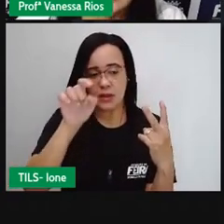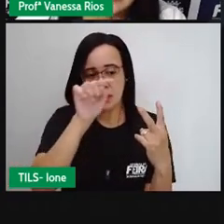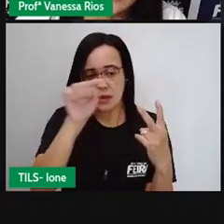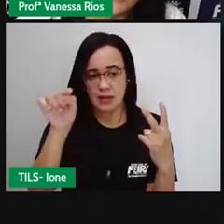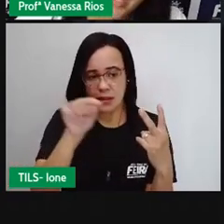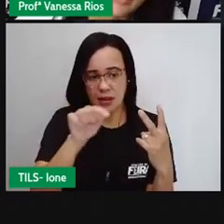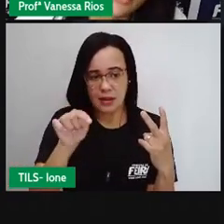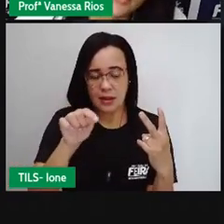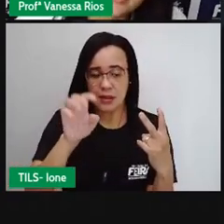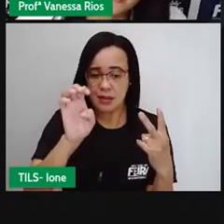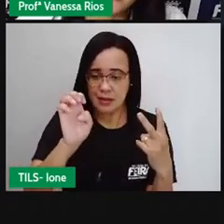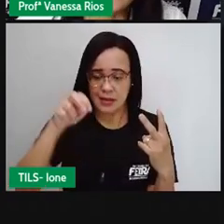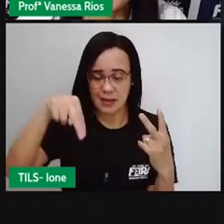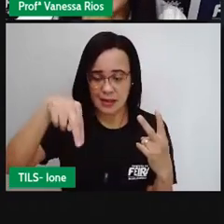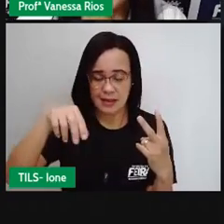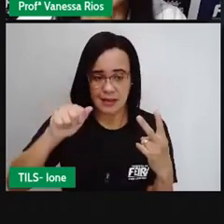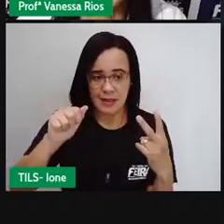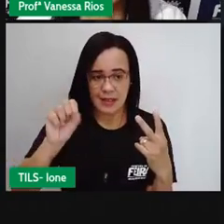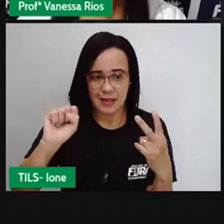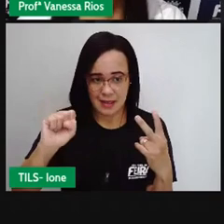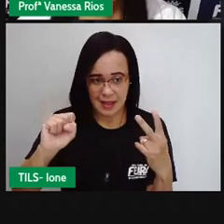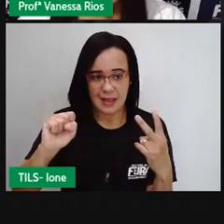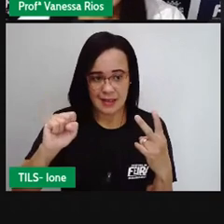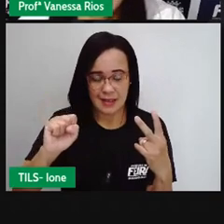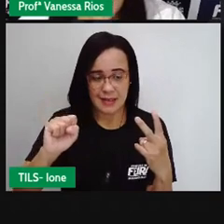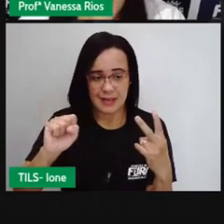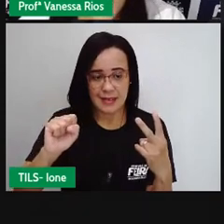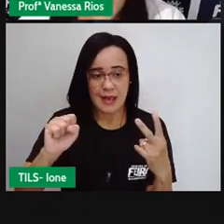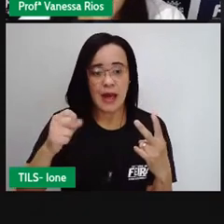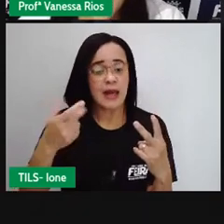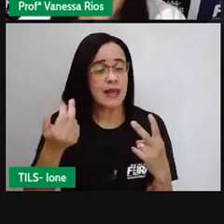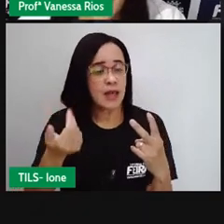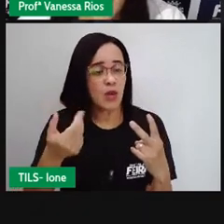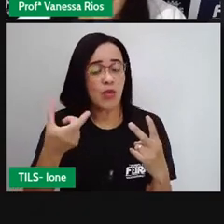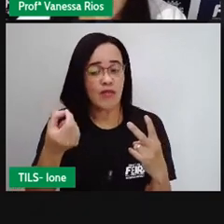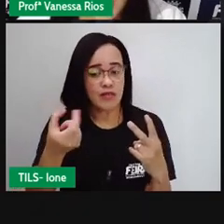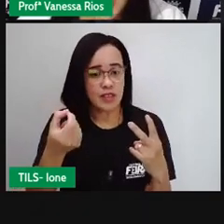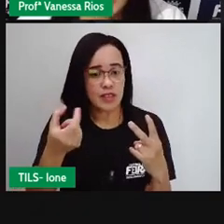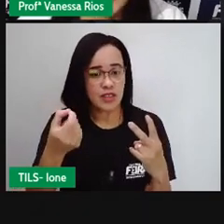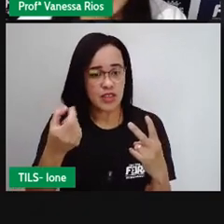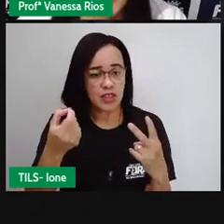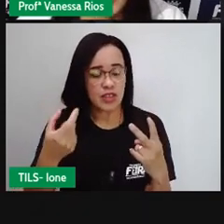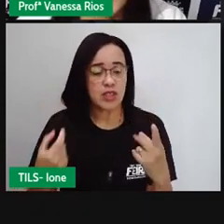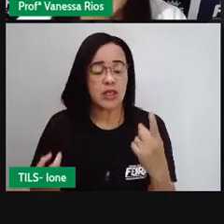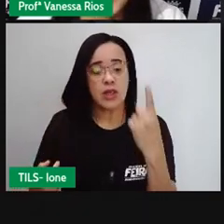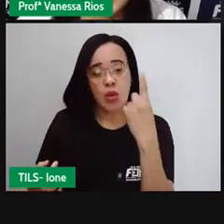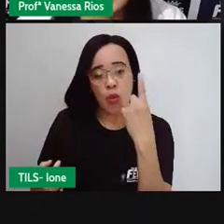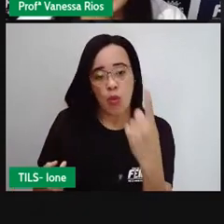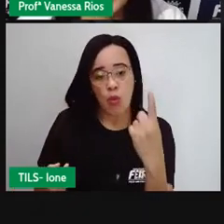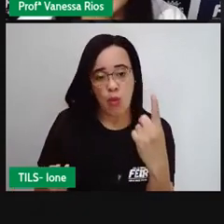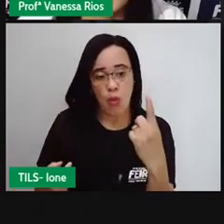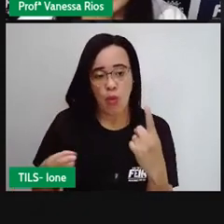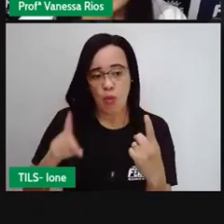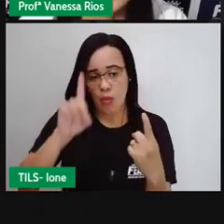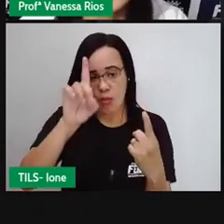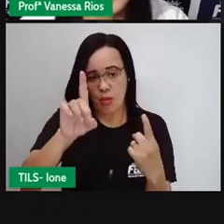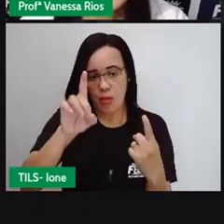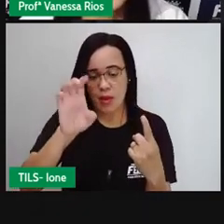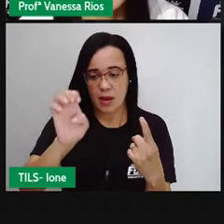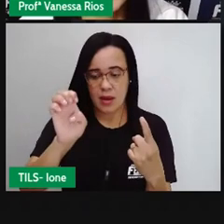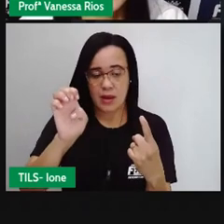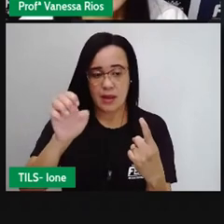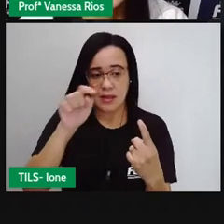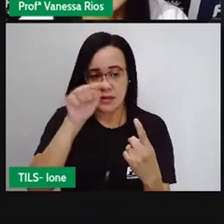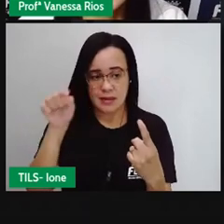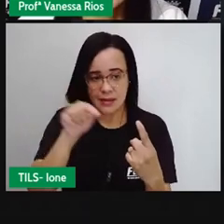e uma dúzia que é igual a doze e aí eu tenho agora a operação que eu vou fazer se eu